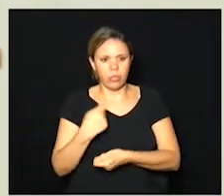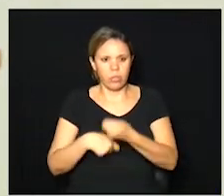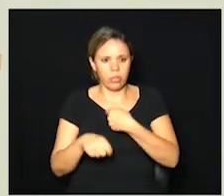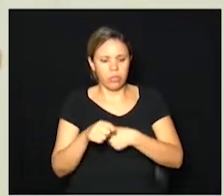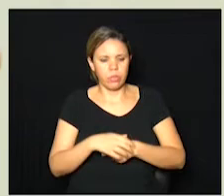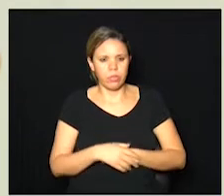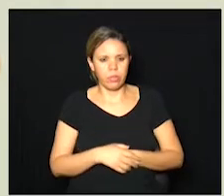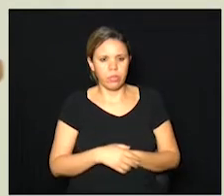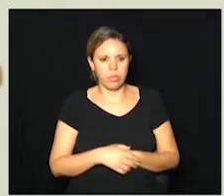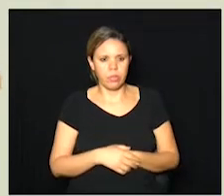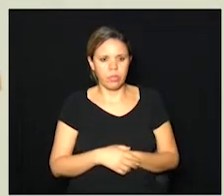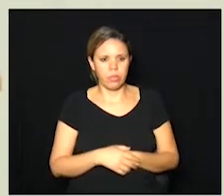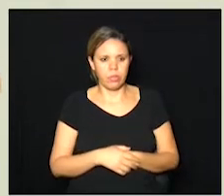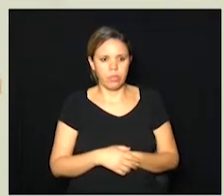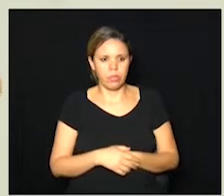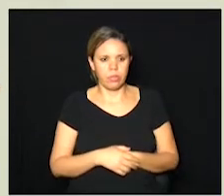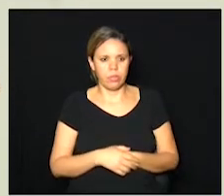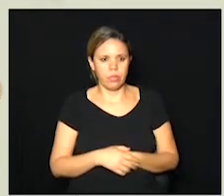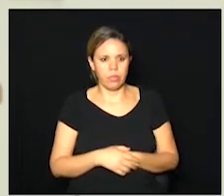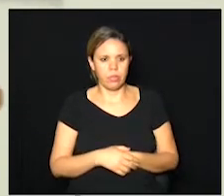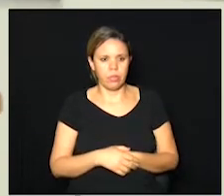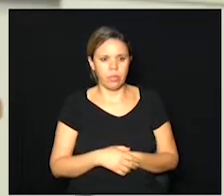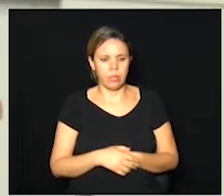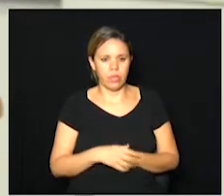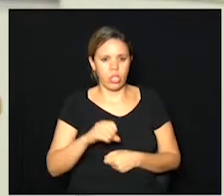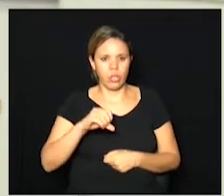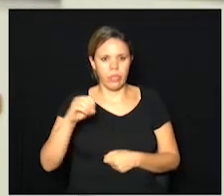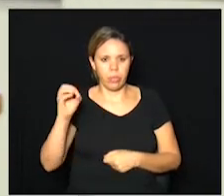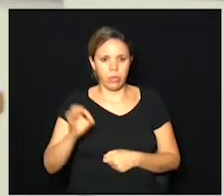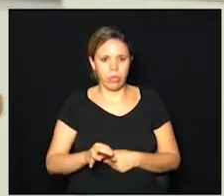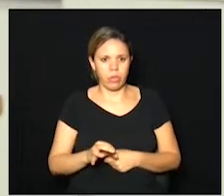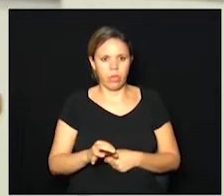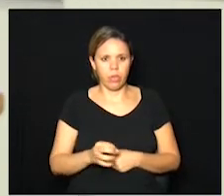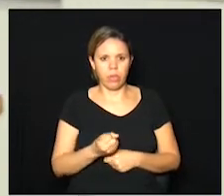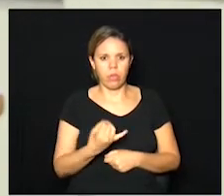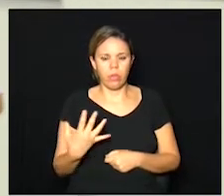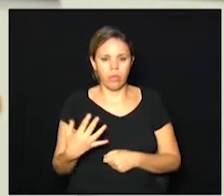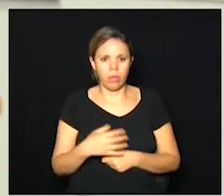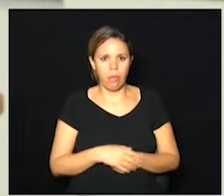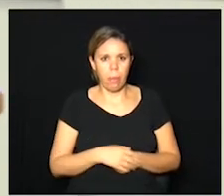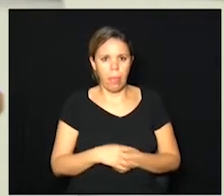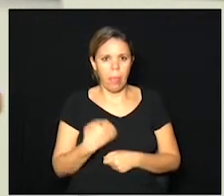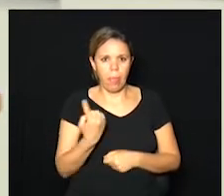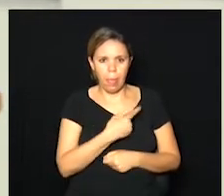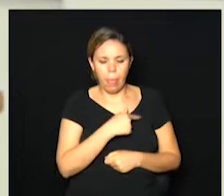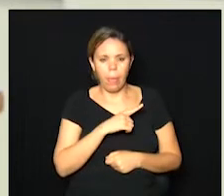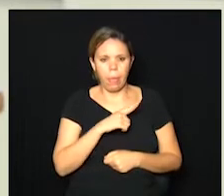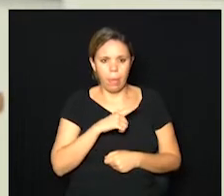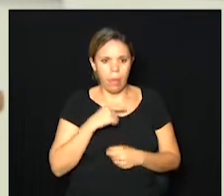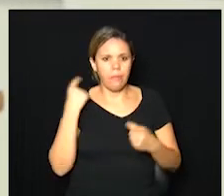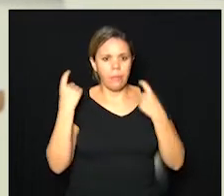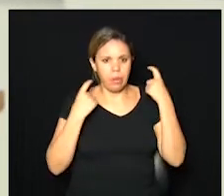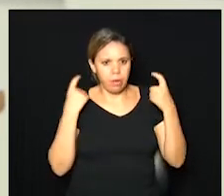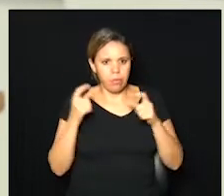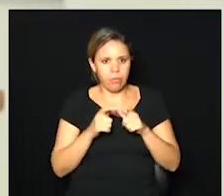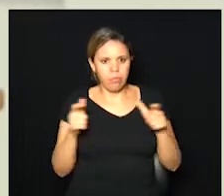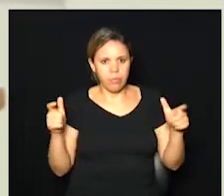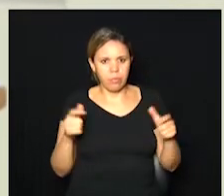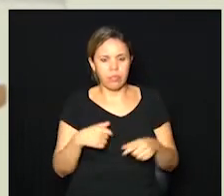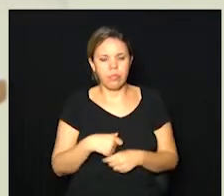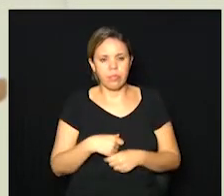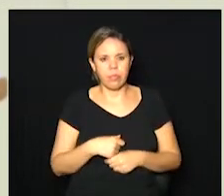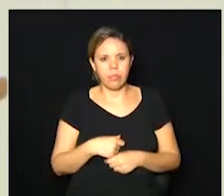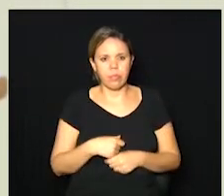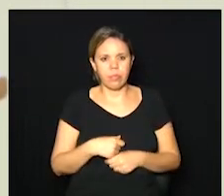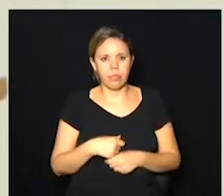balanço e nós temos hoje 90% dos nossos itens e a gente teve uma preocupação muito grande prefeito